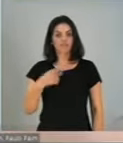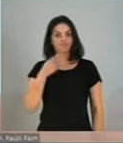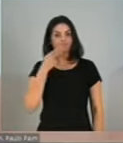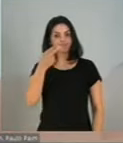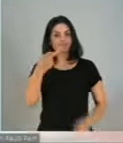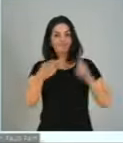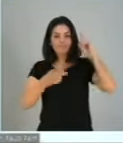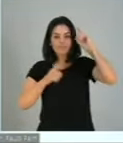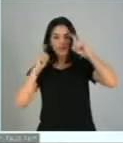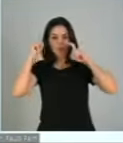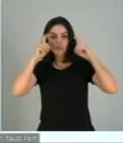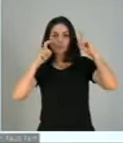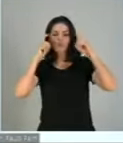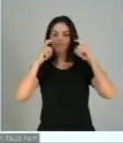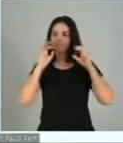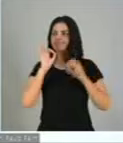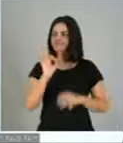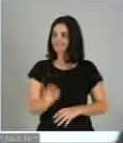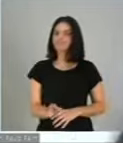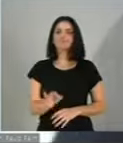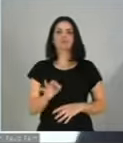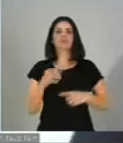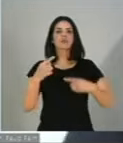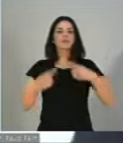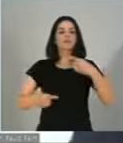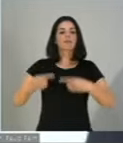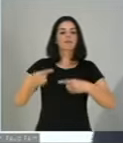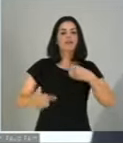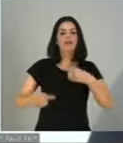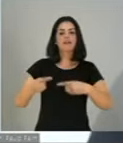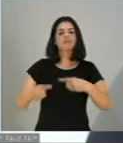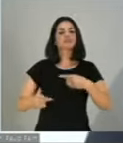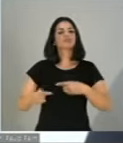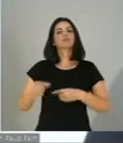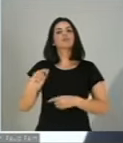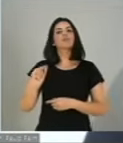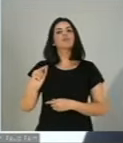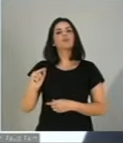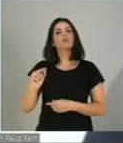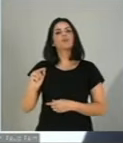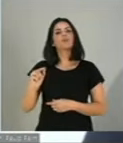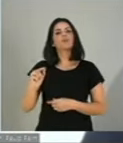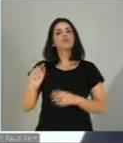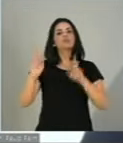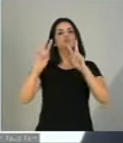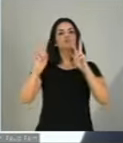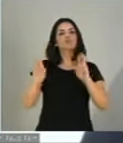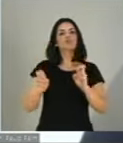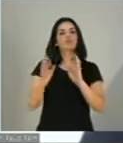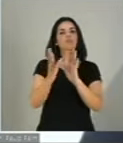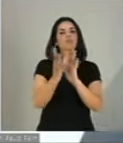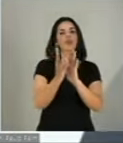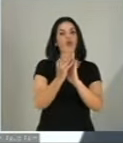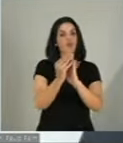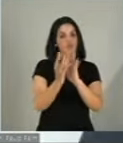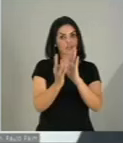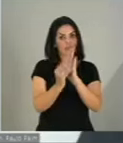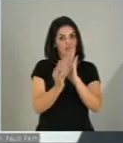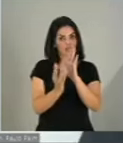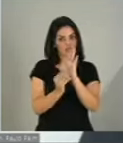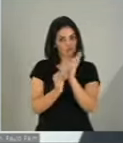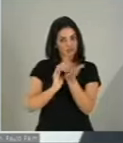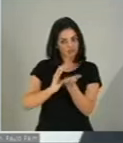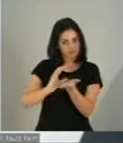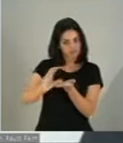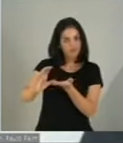no debate que aconteceu com o orçamento. A previsão para o salário